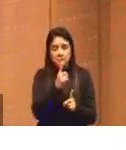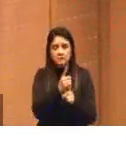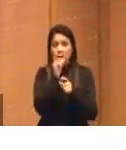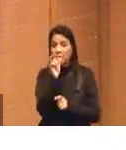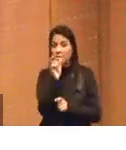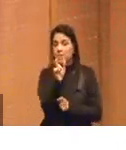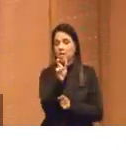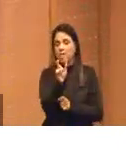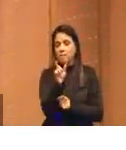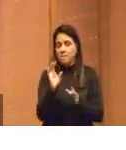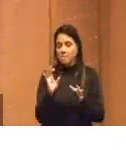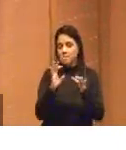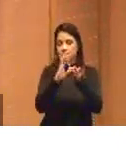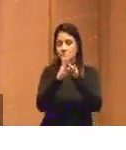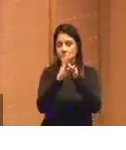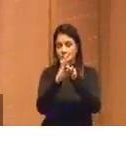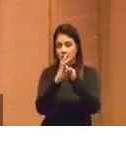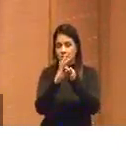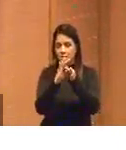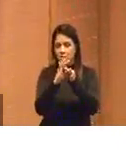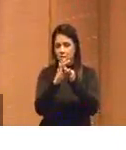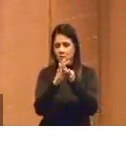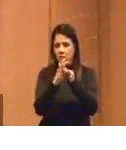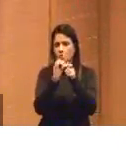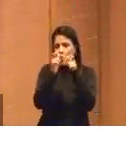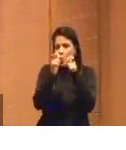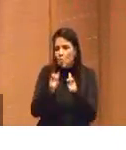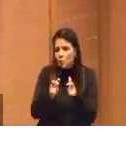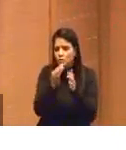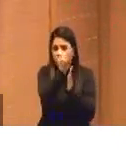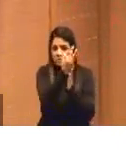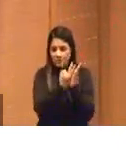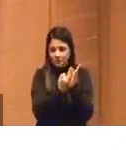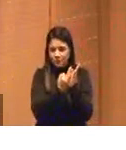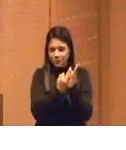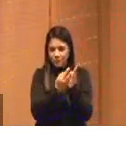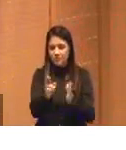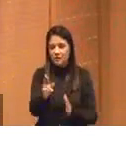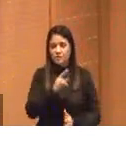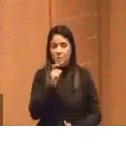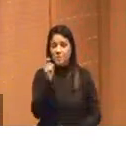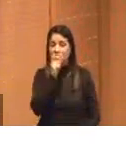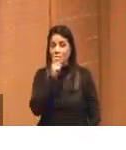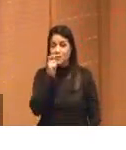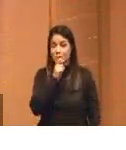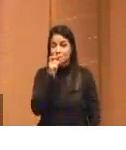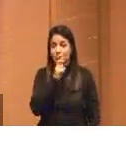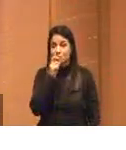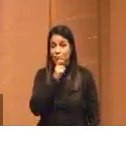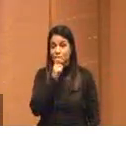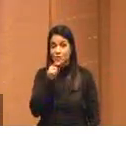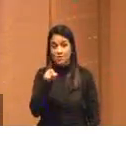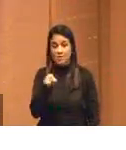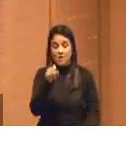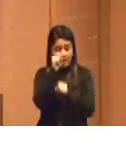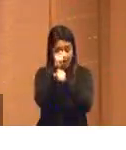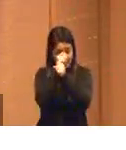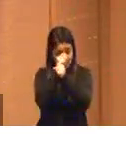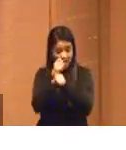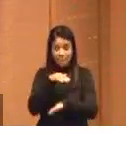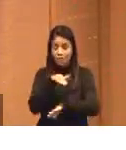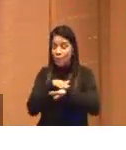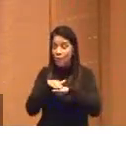então assim, aí ele termina a sentença e pergunta, mas da onde veio esse texto? Ele vai mentir, ele vai alucinar, porque ele é um escravo da